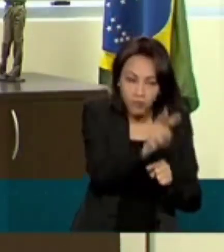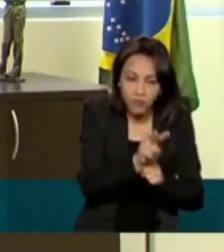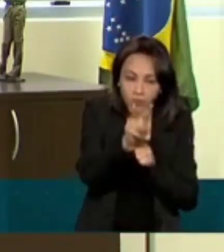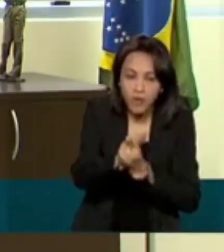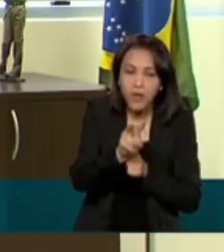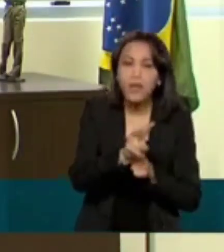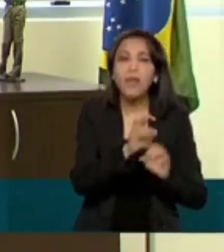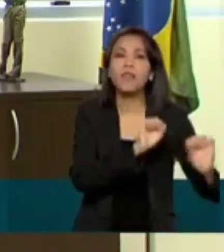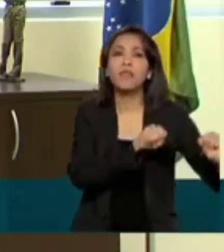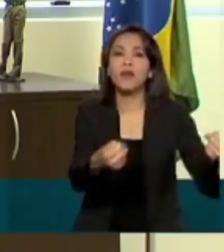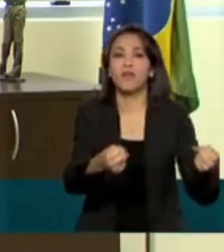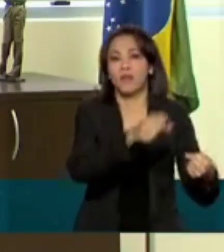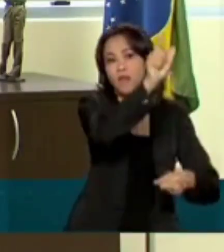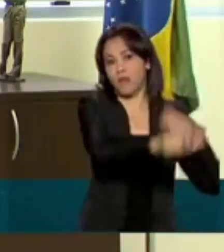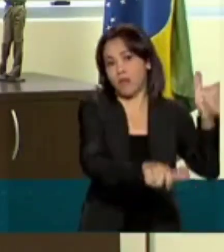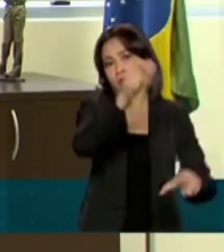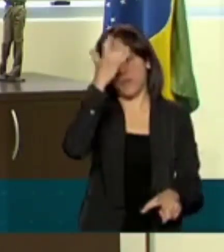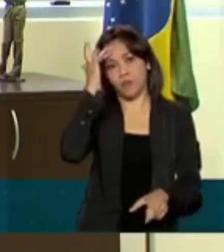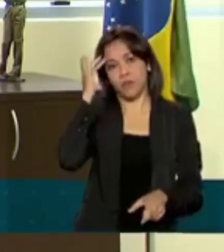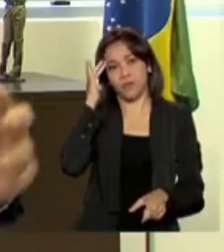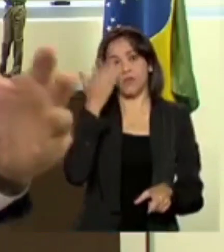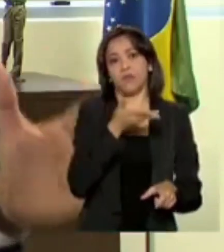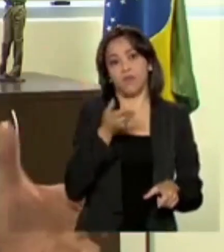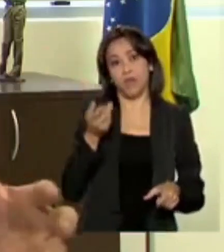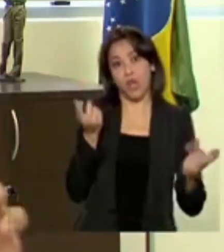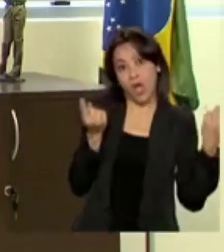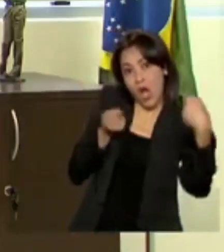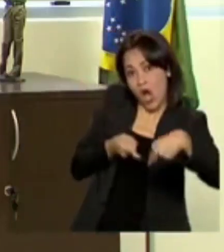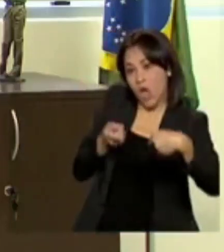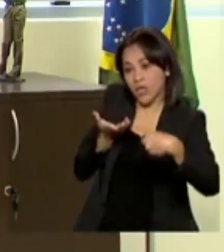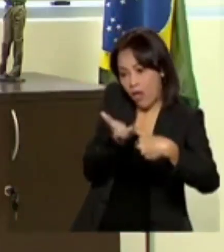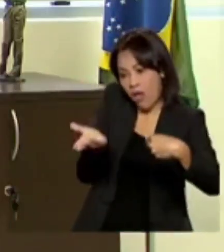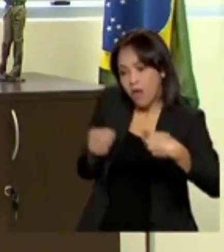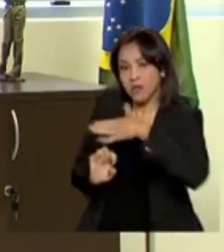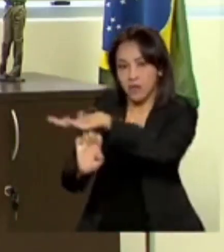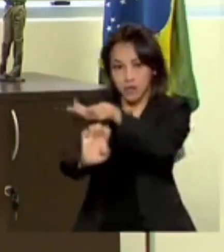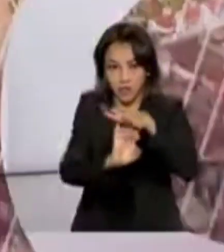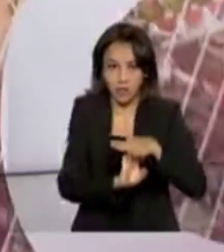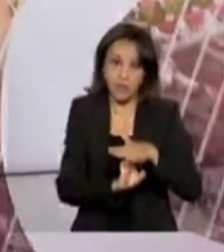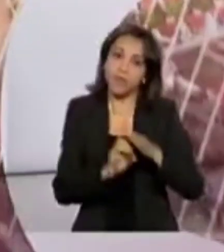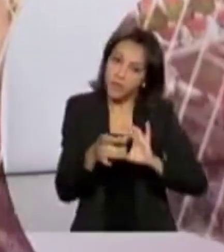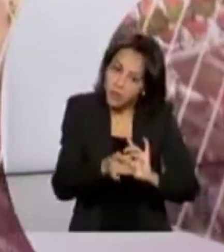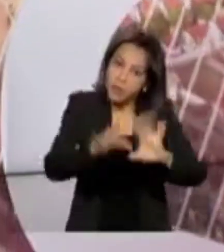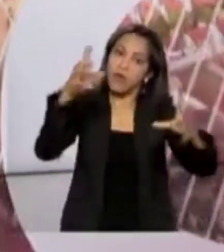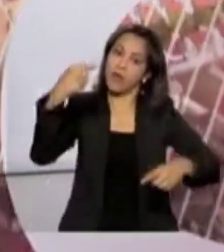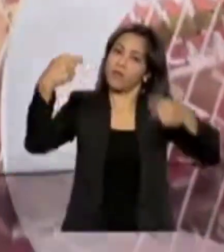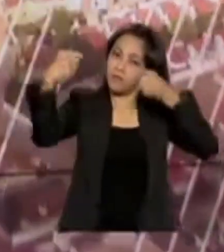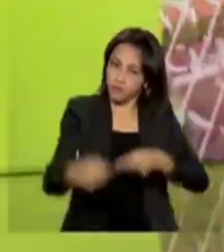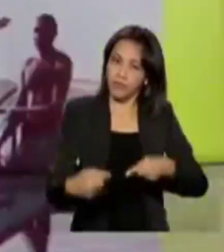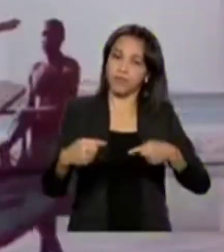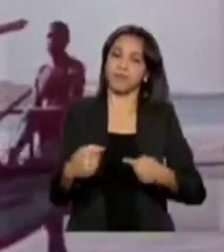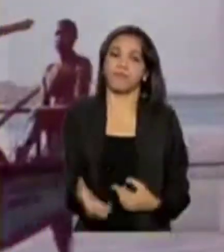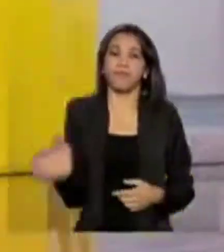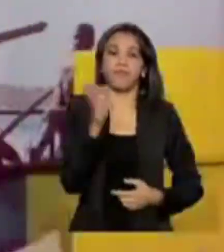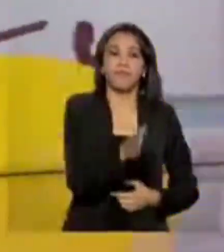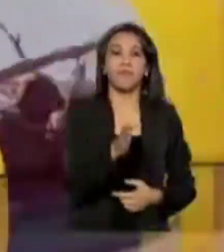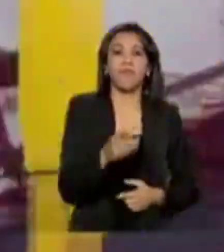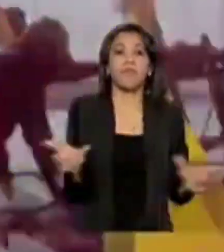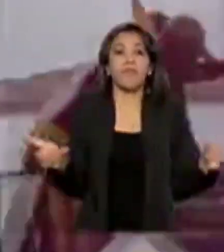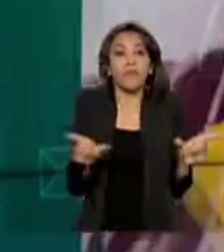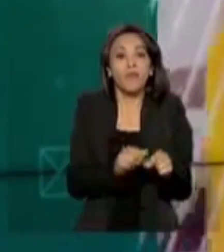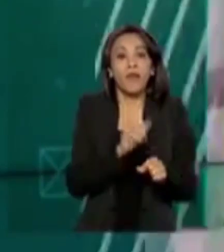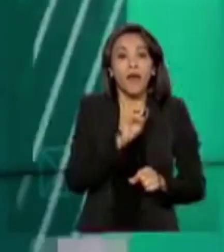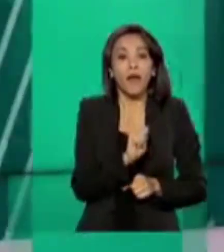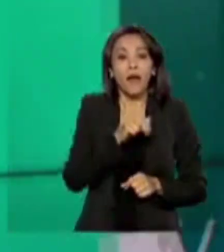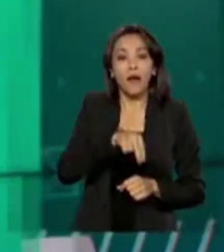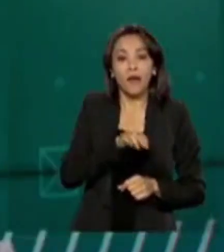Defender o consumidor através de proporcionar um ambiente competitivo. A Agência Nacional de Energia Elétrica e a